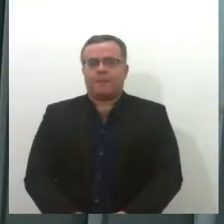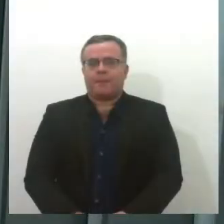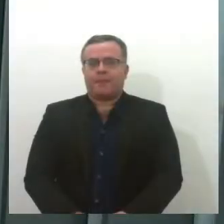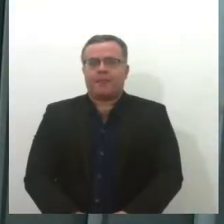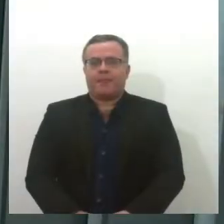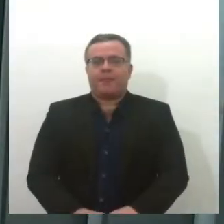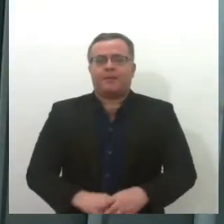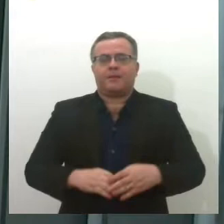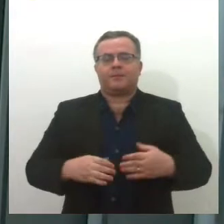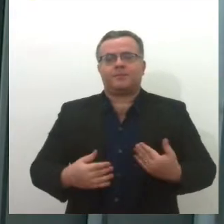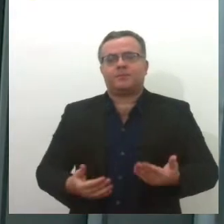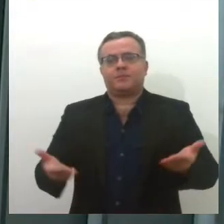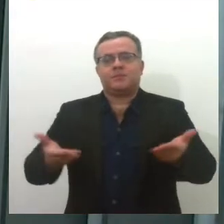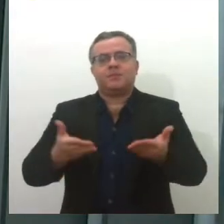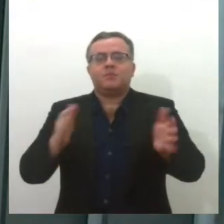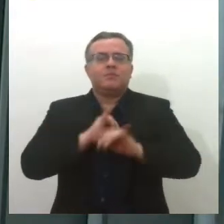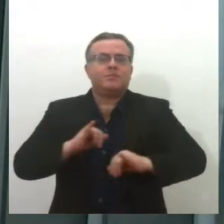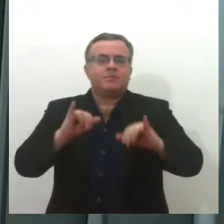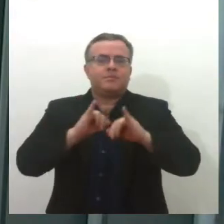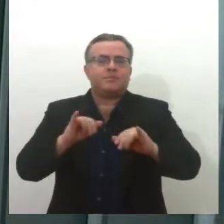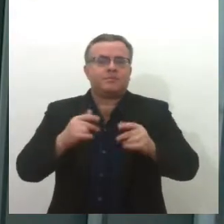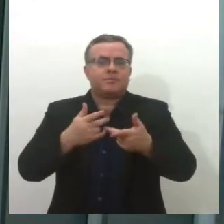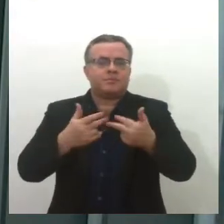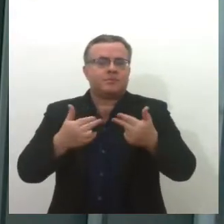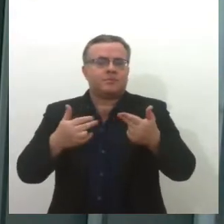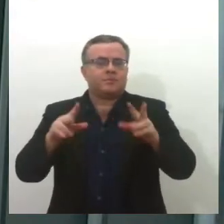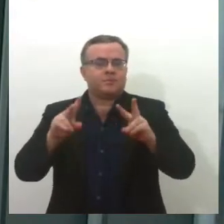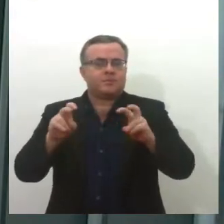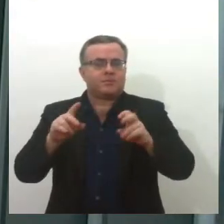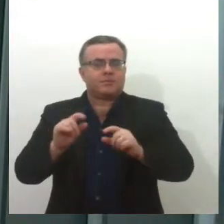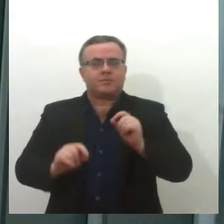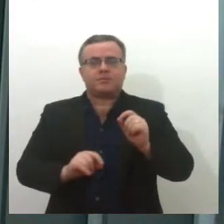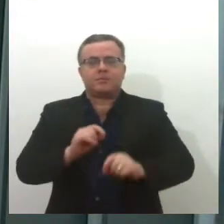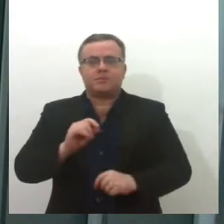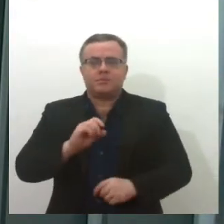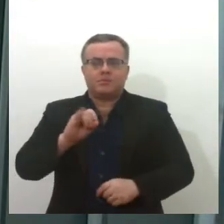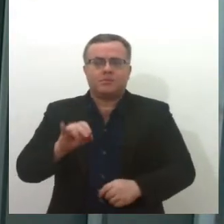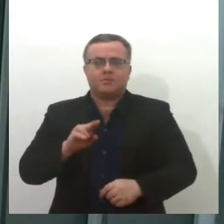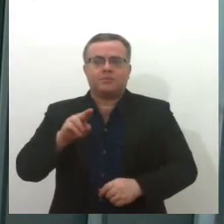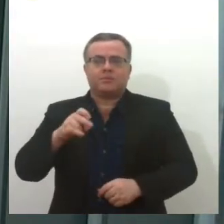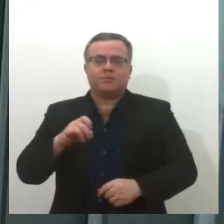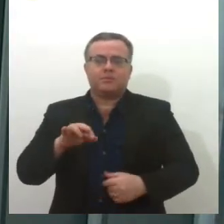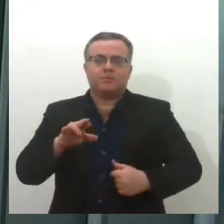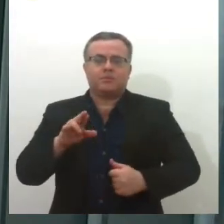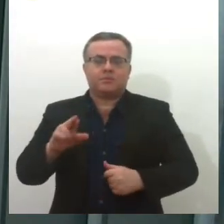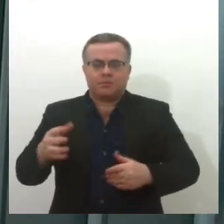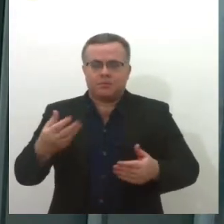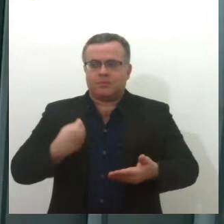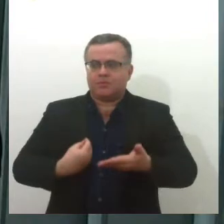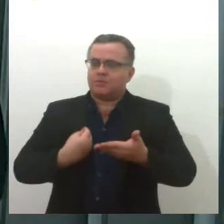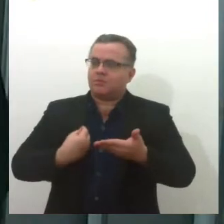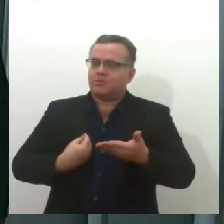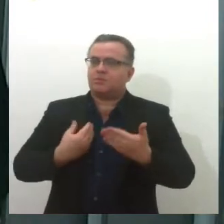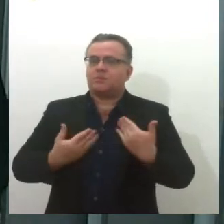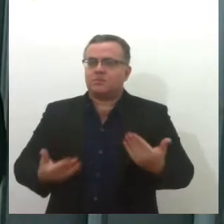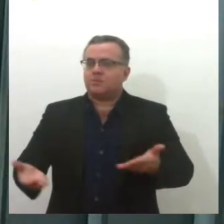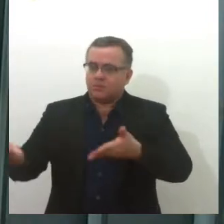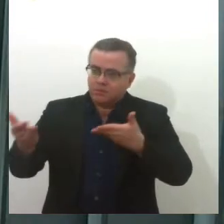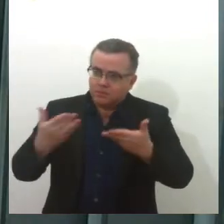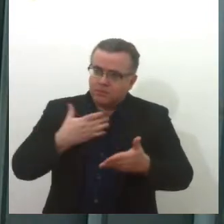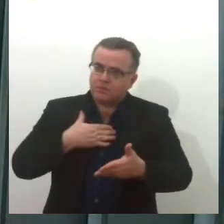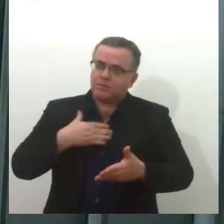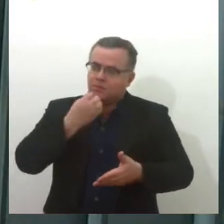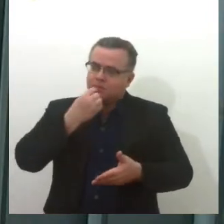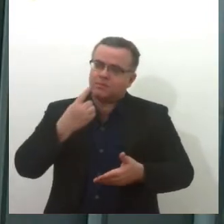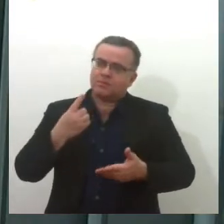E quem traz as informações sobre essa amostra é o repórter Júnior Matos, que já está aqui com a gente. Júnior, bom